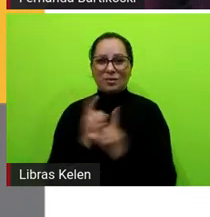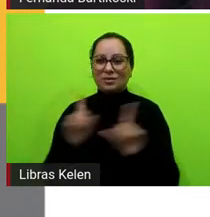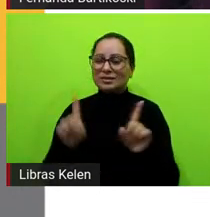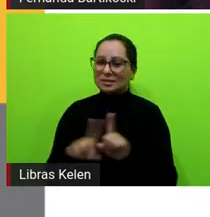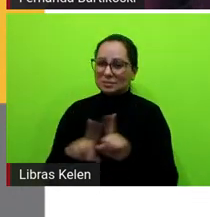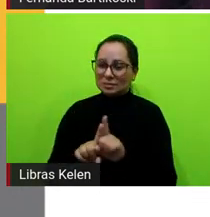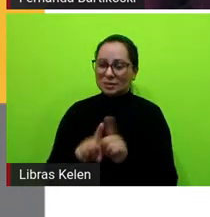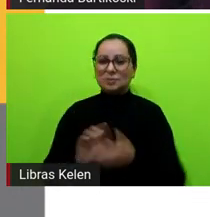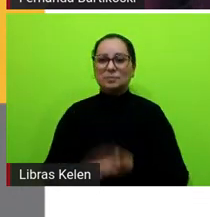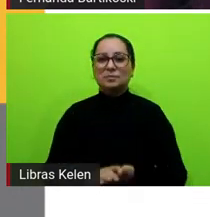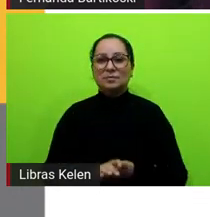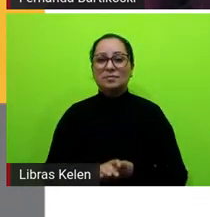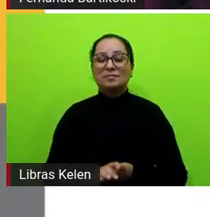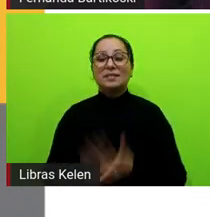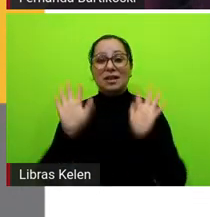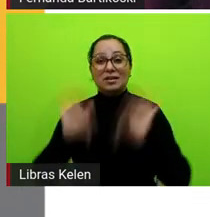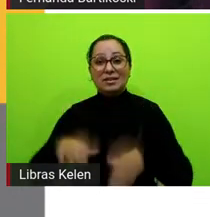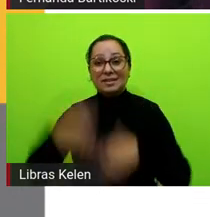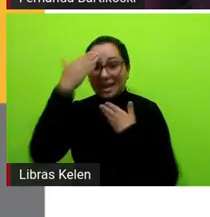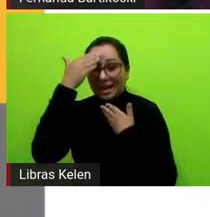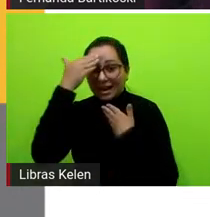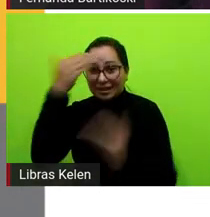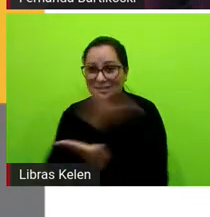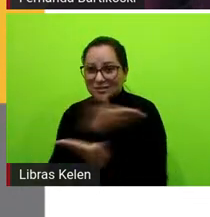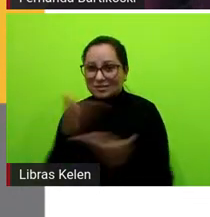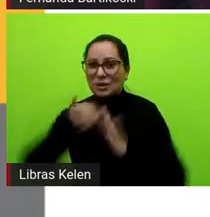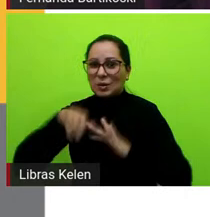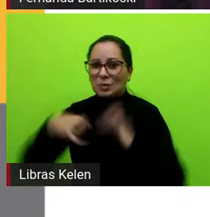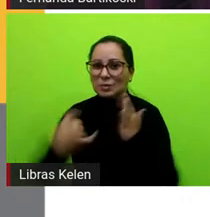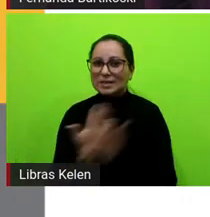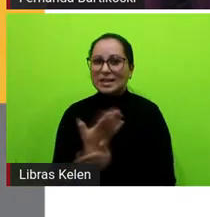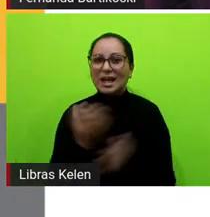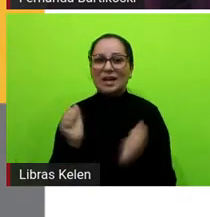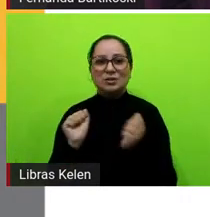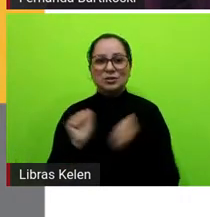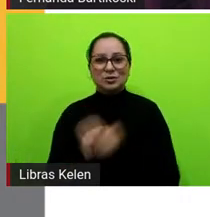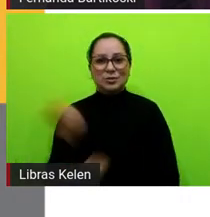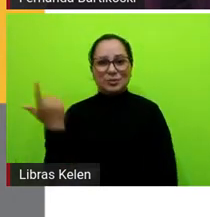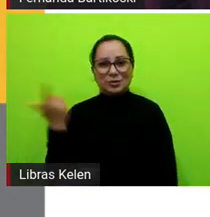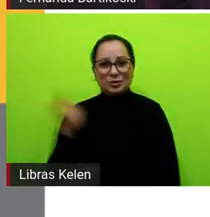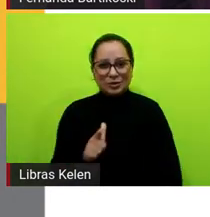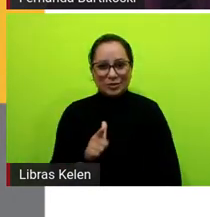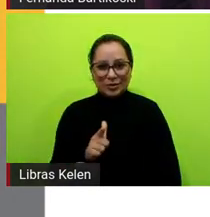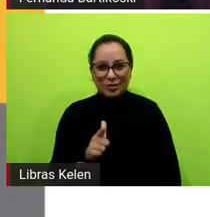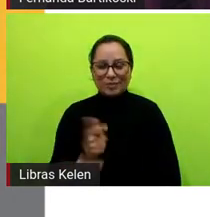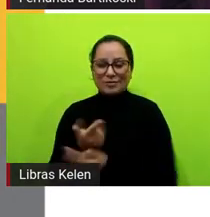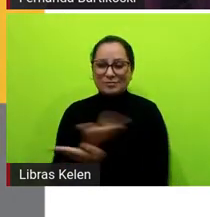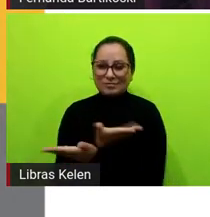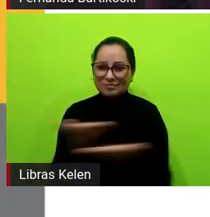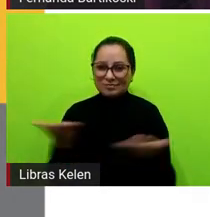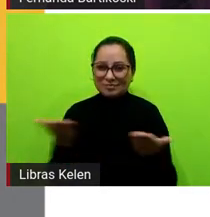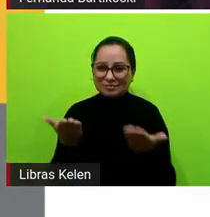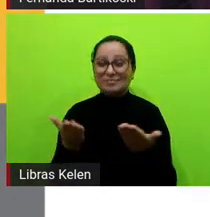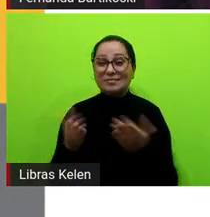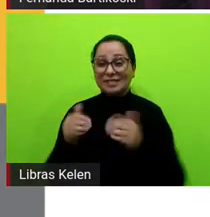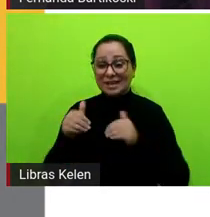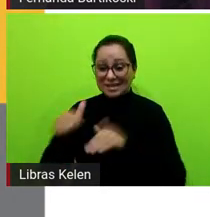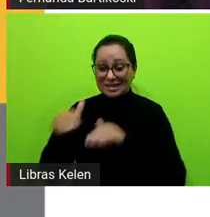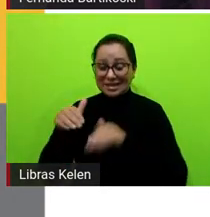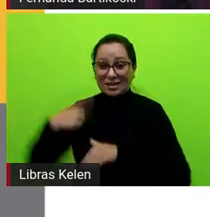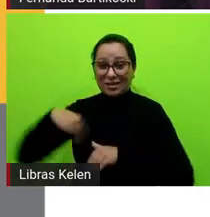termino agradecendo essa oportunidade de estar mais uma vez aqui com vocês em setembro a gente se